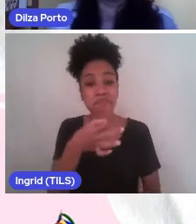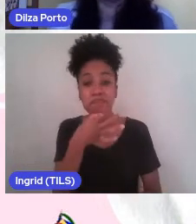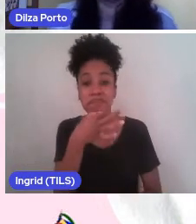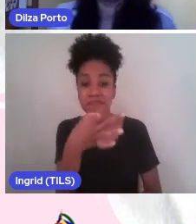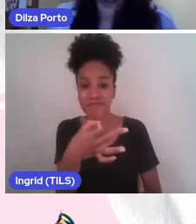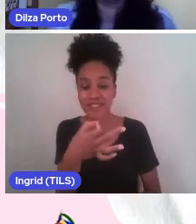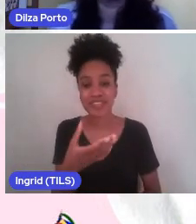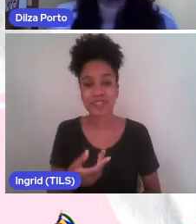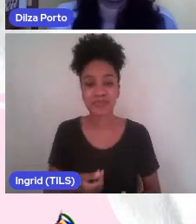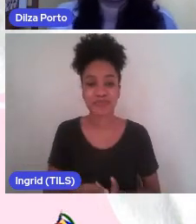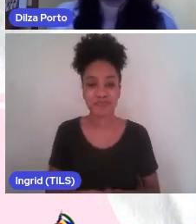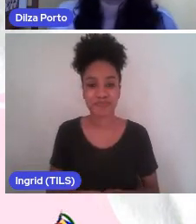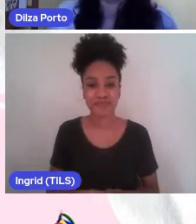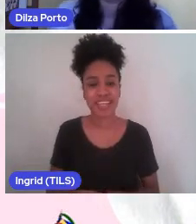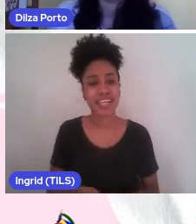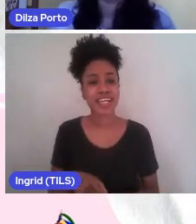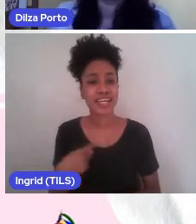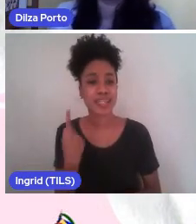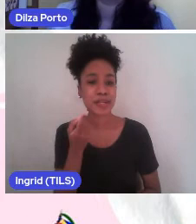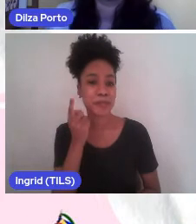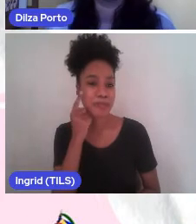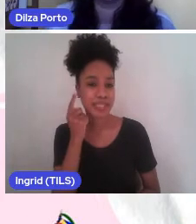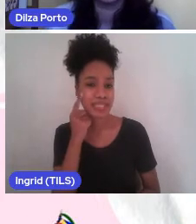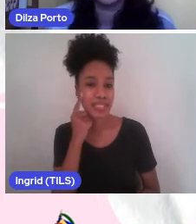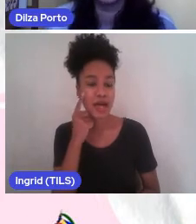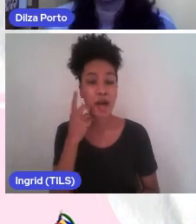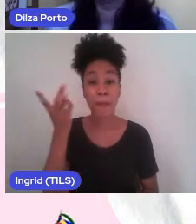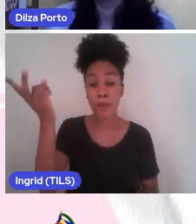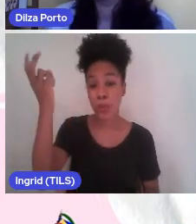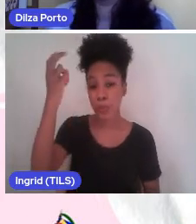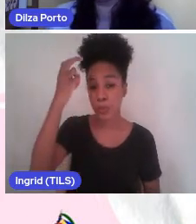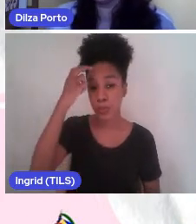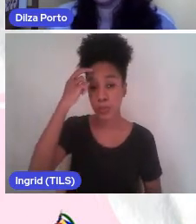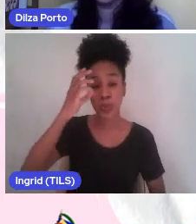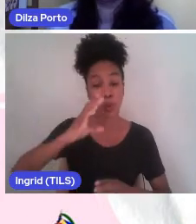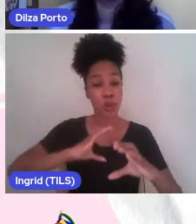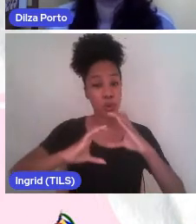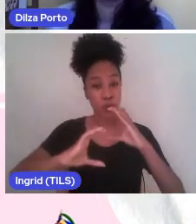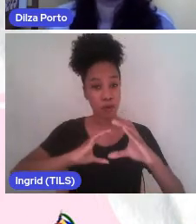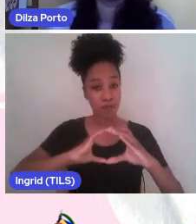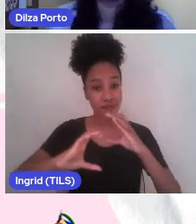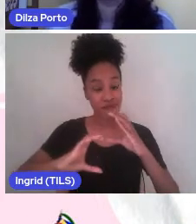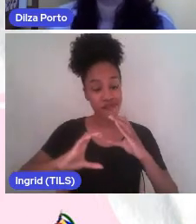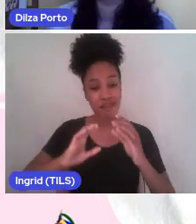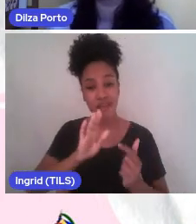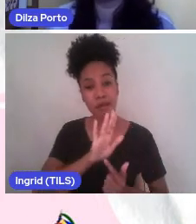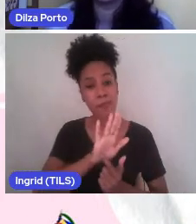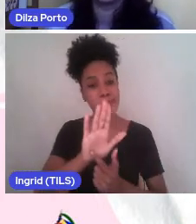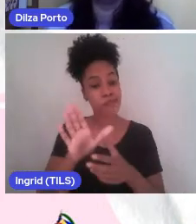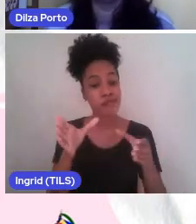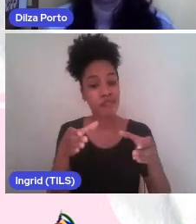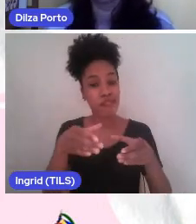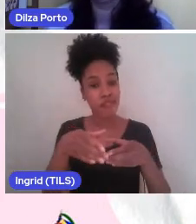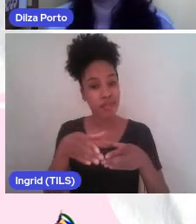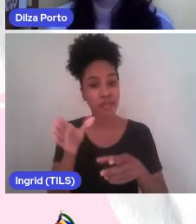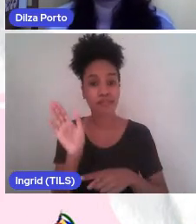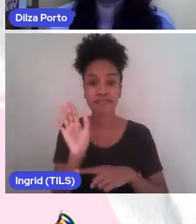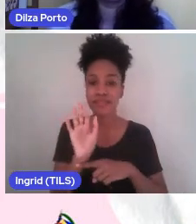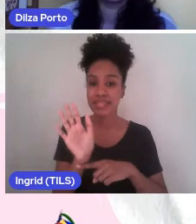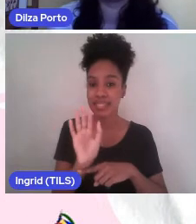Também pensamos, a partir da cultura e da comunicação, que poderão surgir núcleos temáticos de cinema,